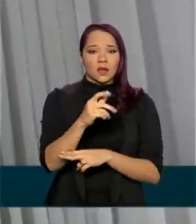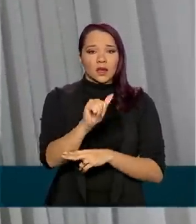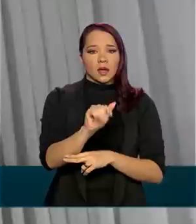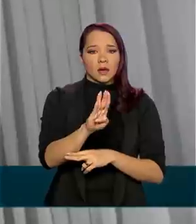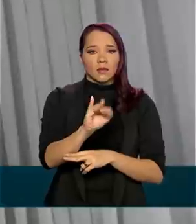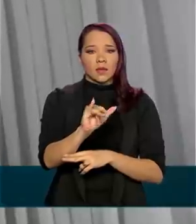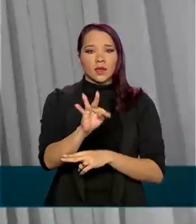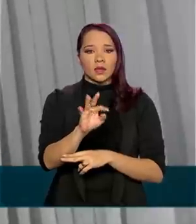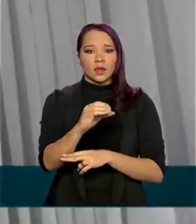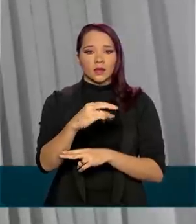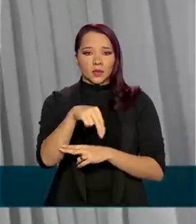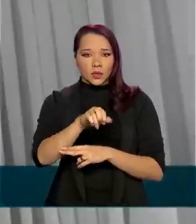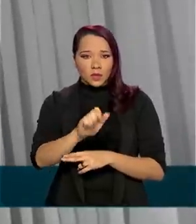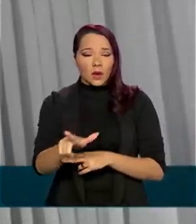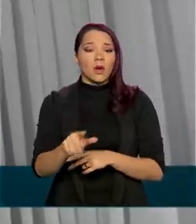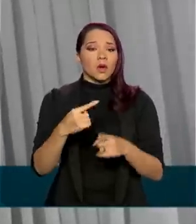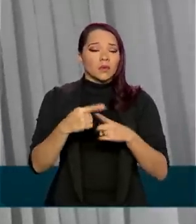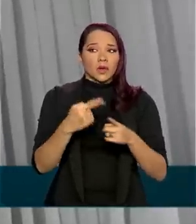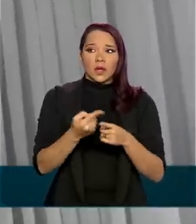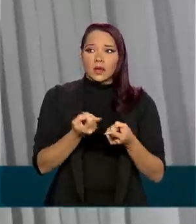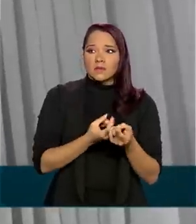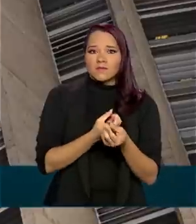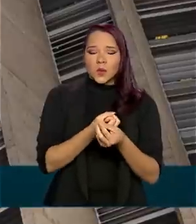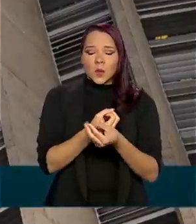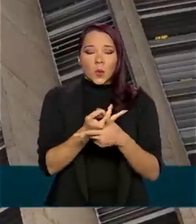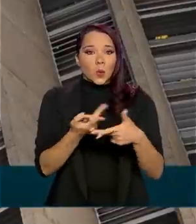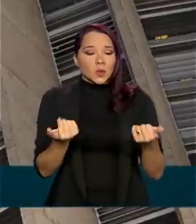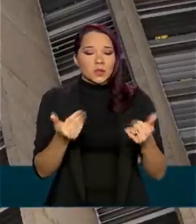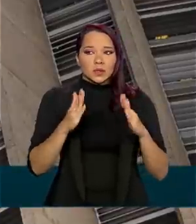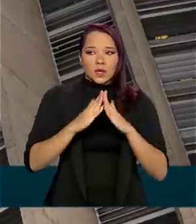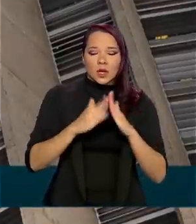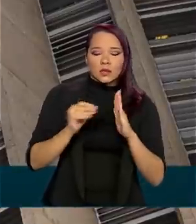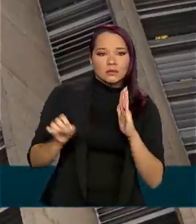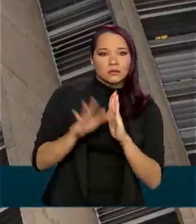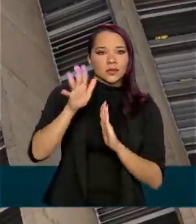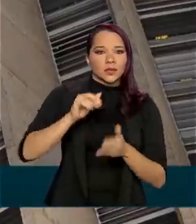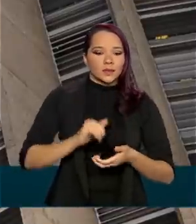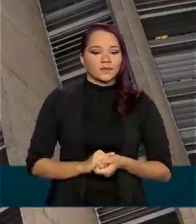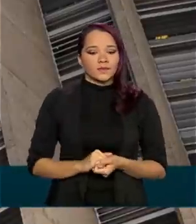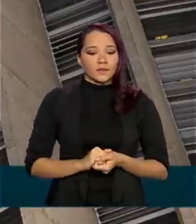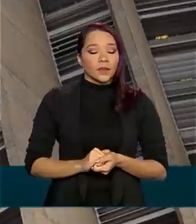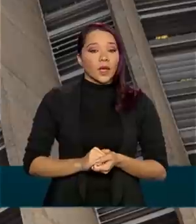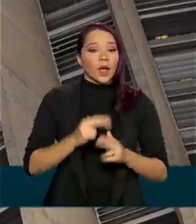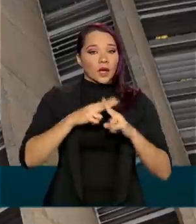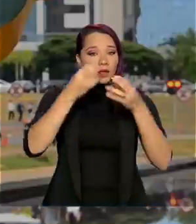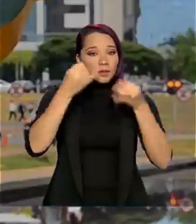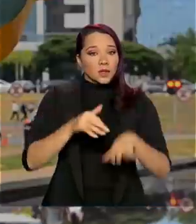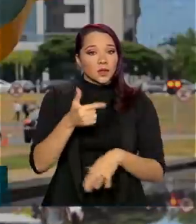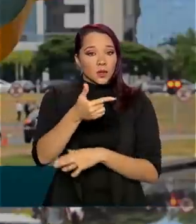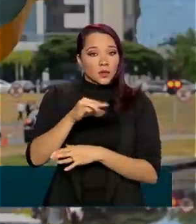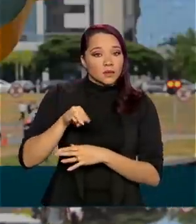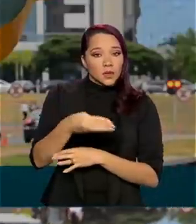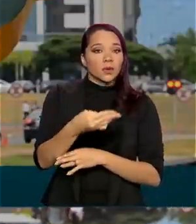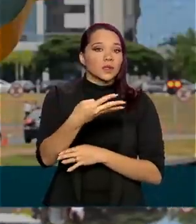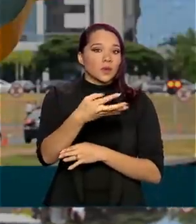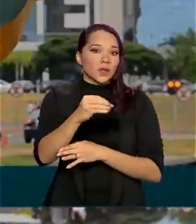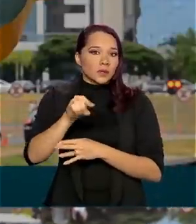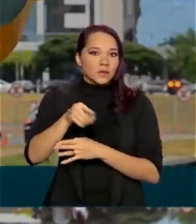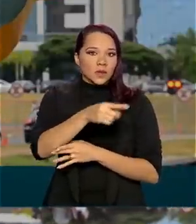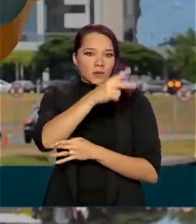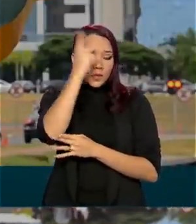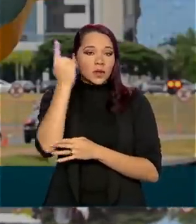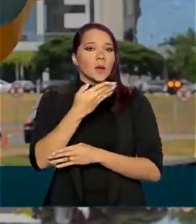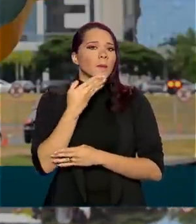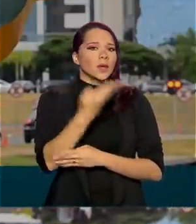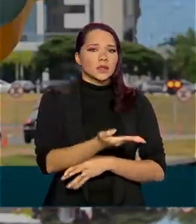porque logo de cara as despesas de casa aumentam bastante. Segundo a Caixa, mais de 2 milhões e 400 mil pessoas já pediram